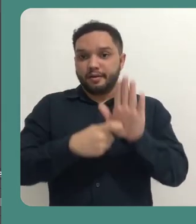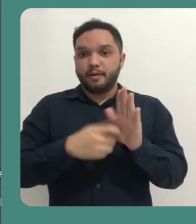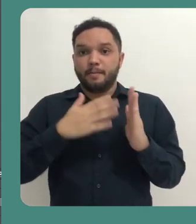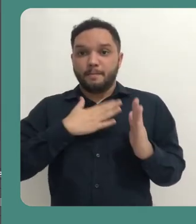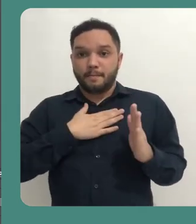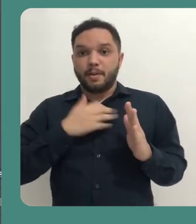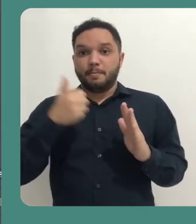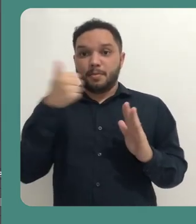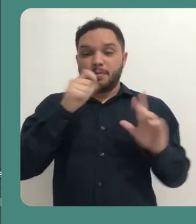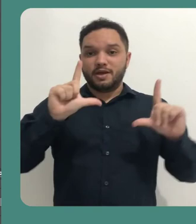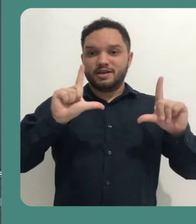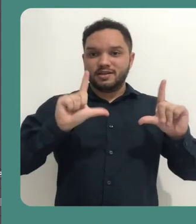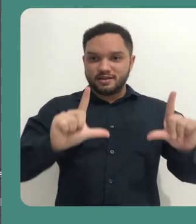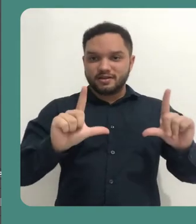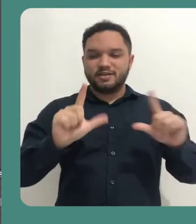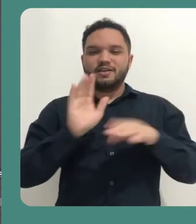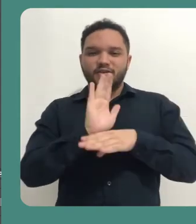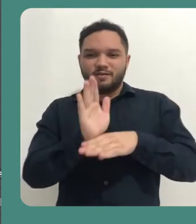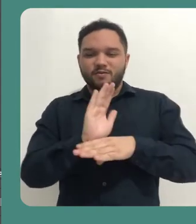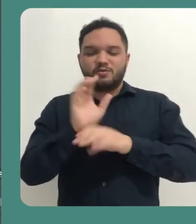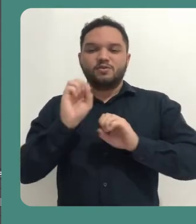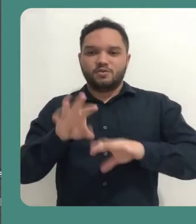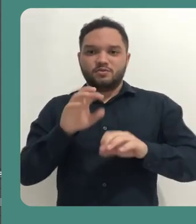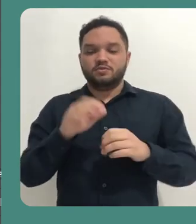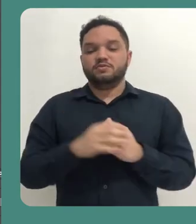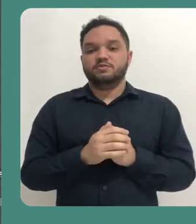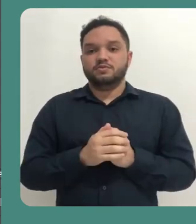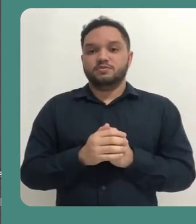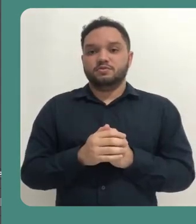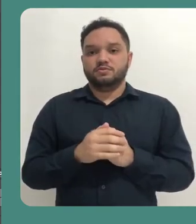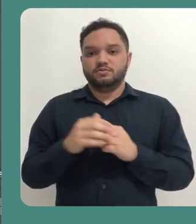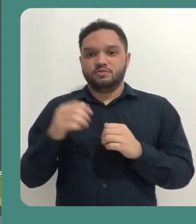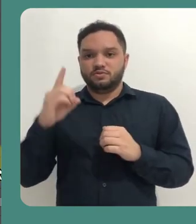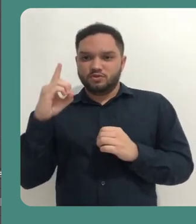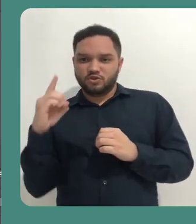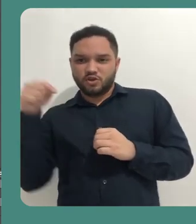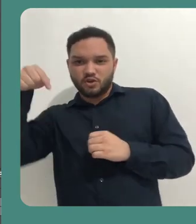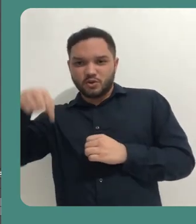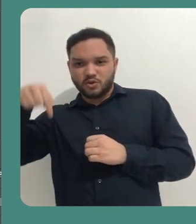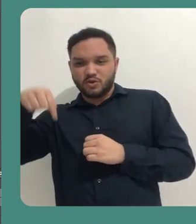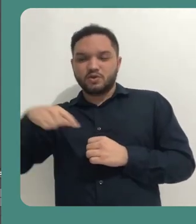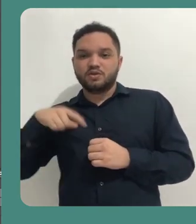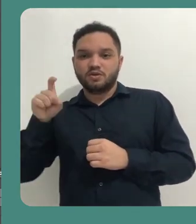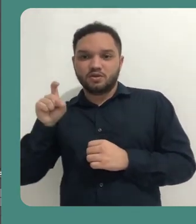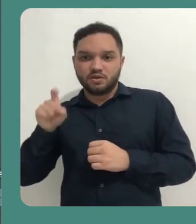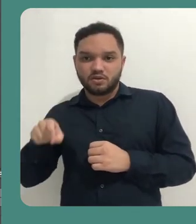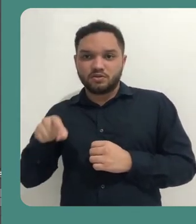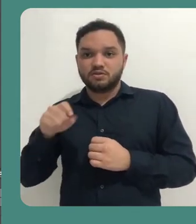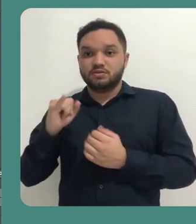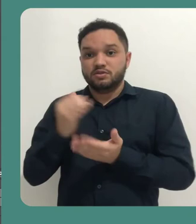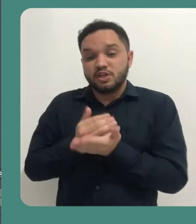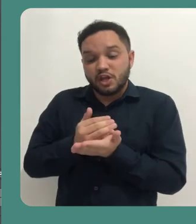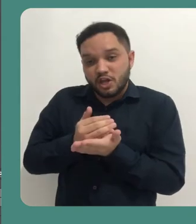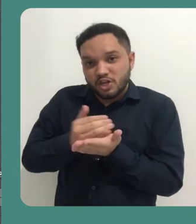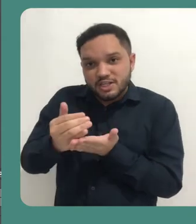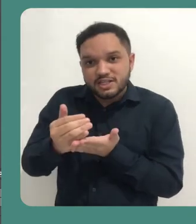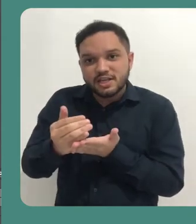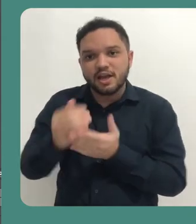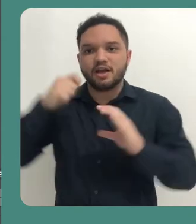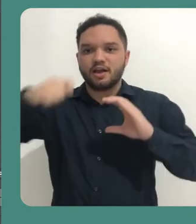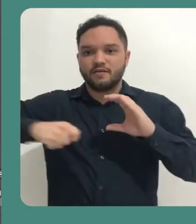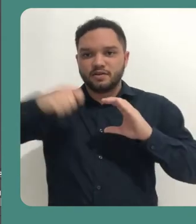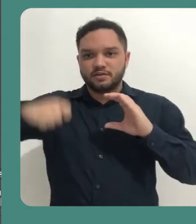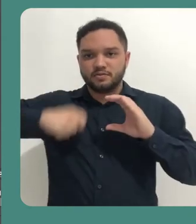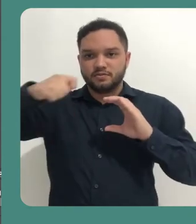cena da minha videoaula. E aqui na parte inferior direita eu vou clicar em iniciar